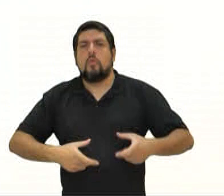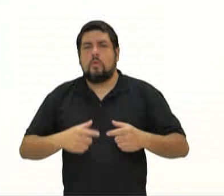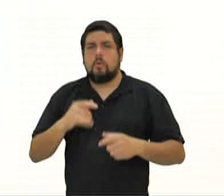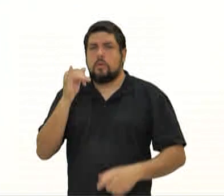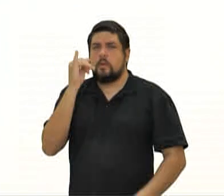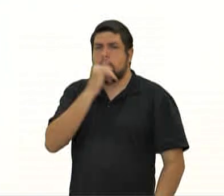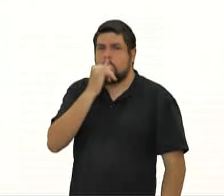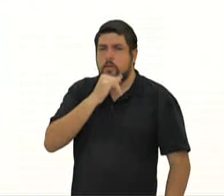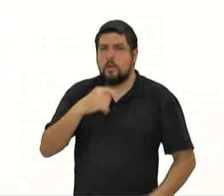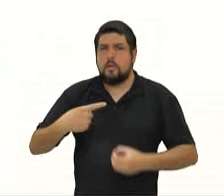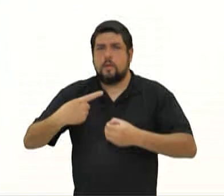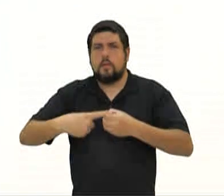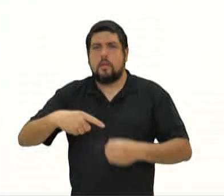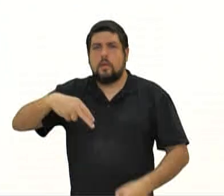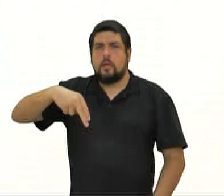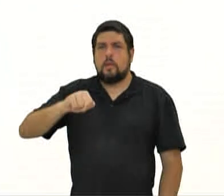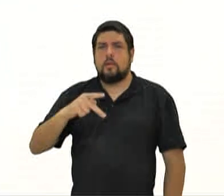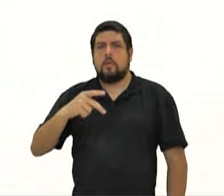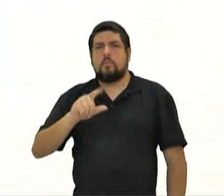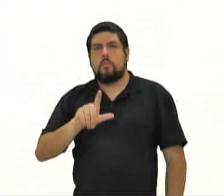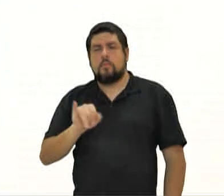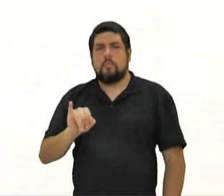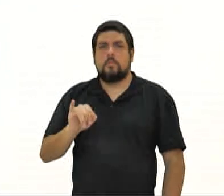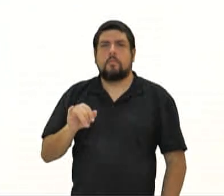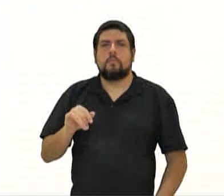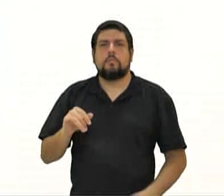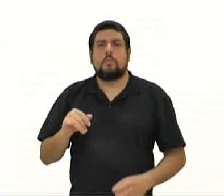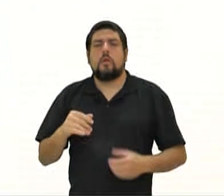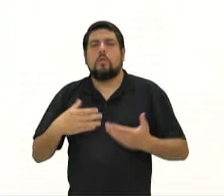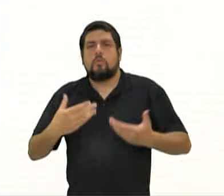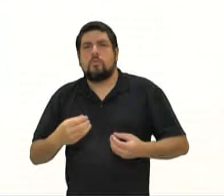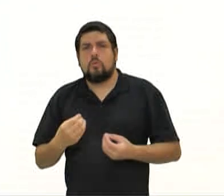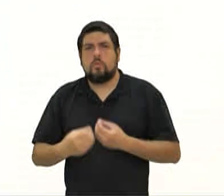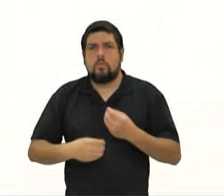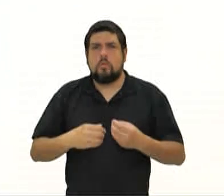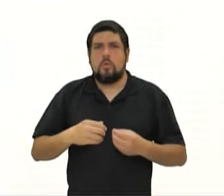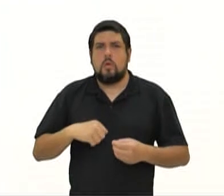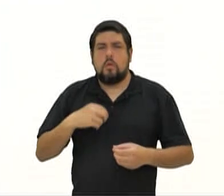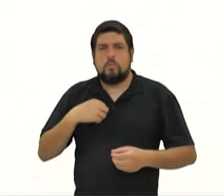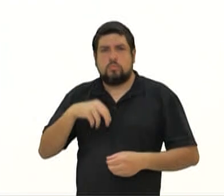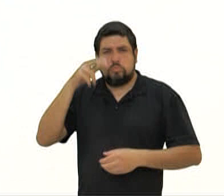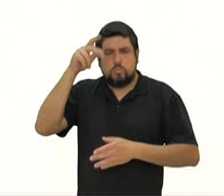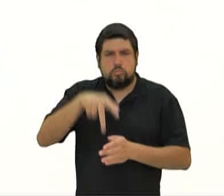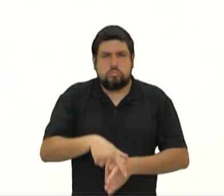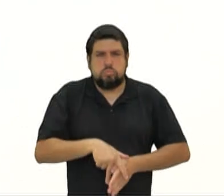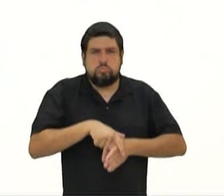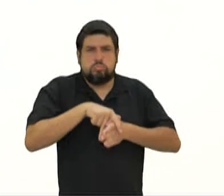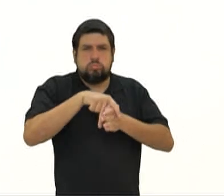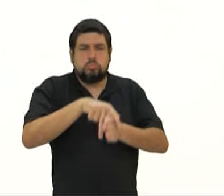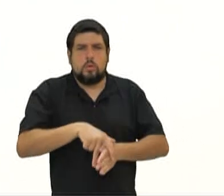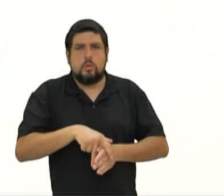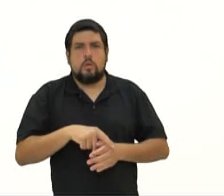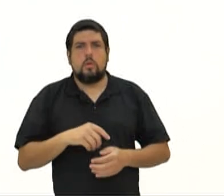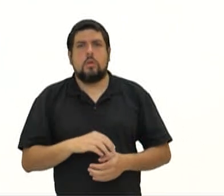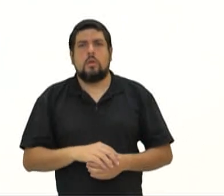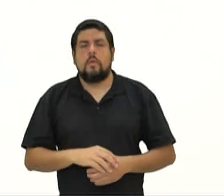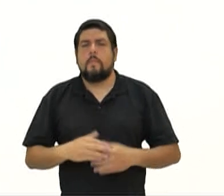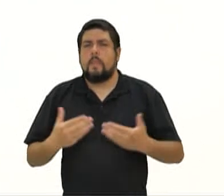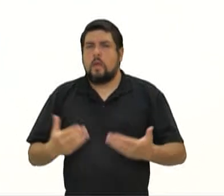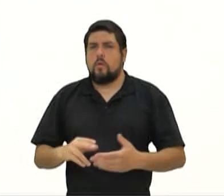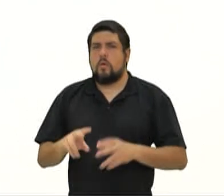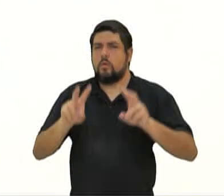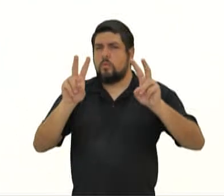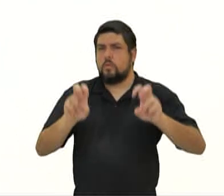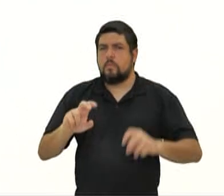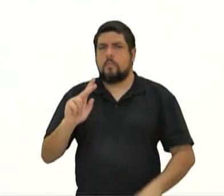Nápoles, cerca de 100 anos antes de Cristo e o seu cavalo bucéfalo. E aí, helenismo? Então vamos agora para o nosso